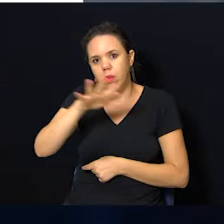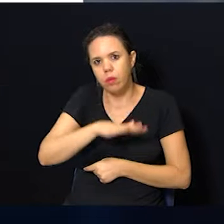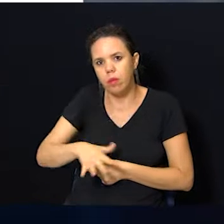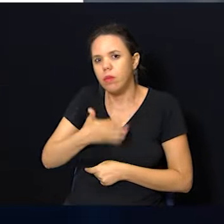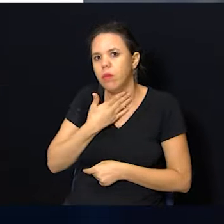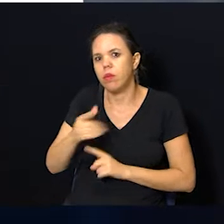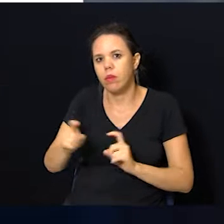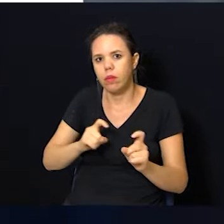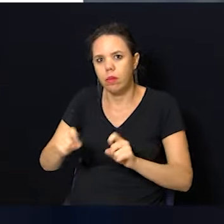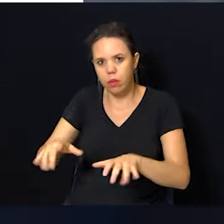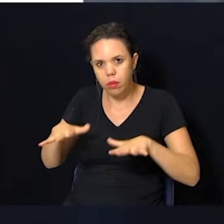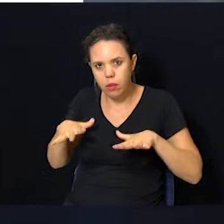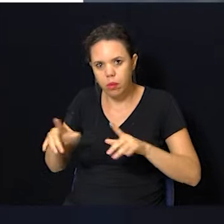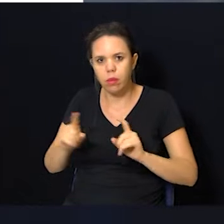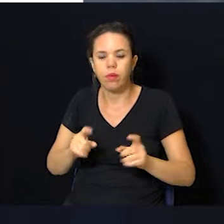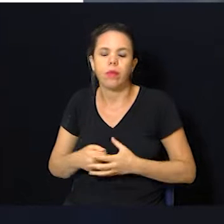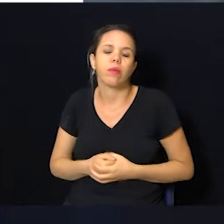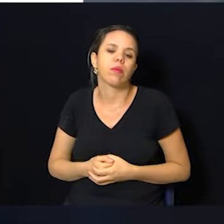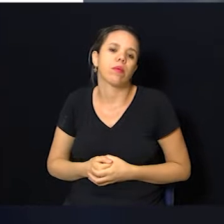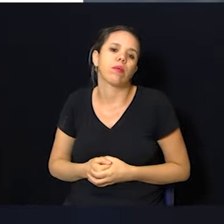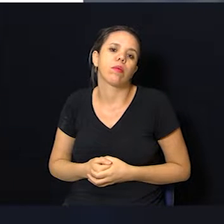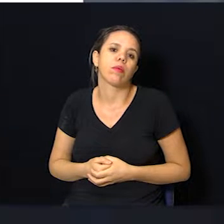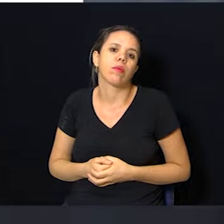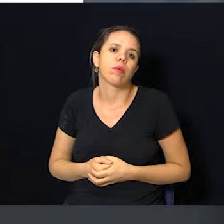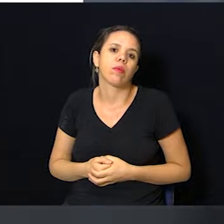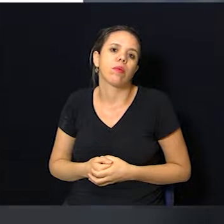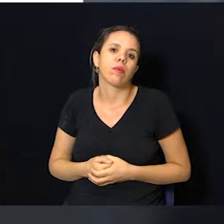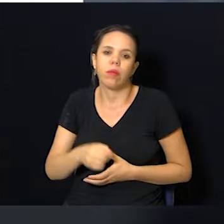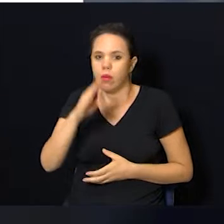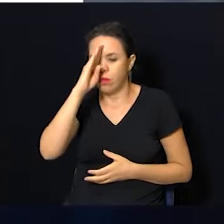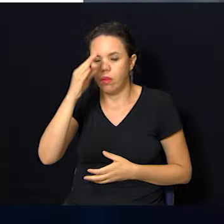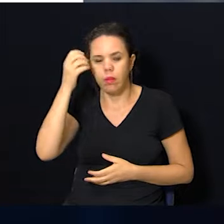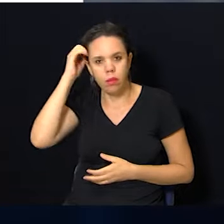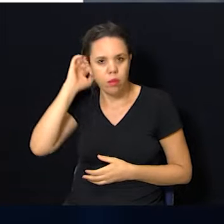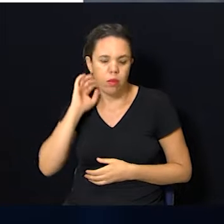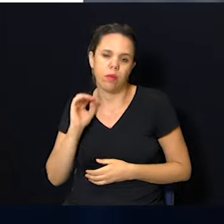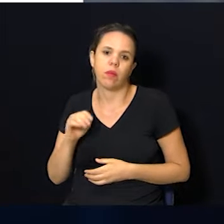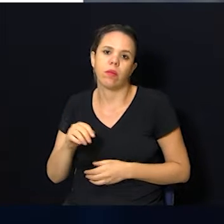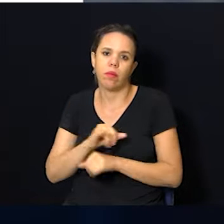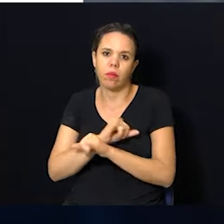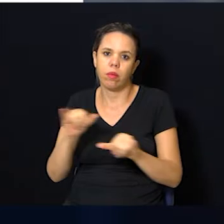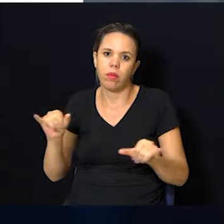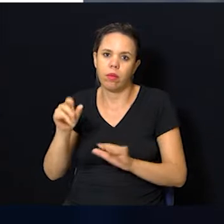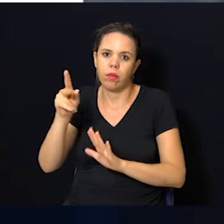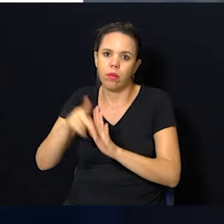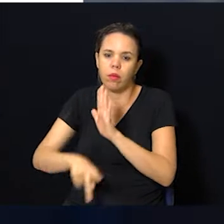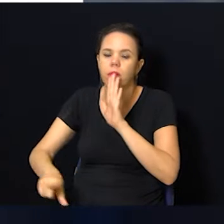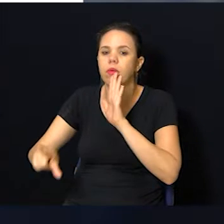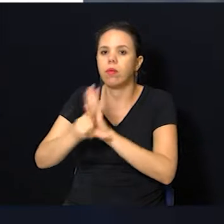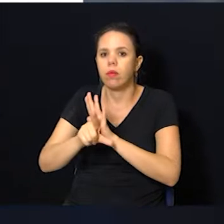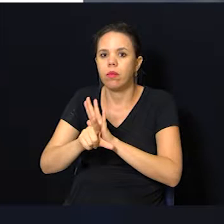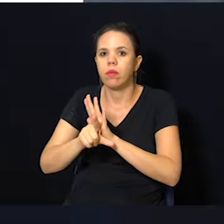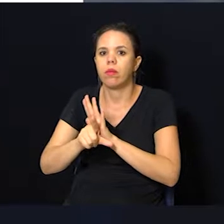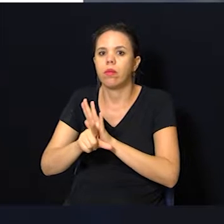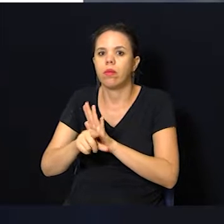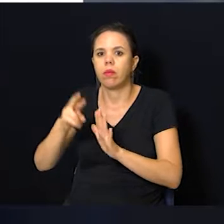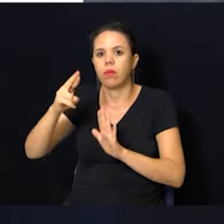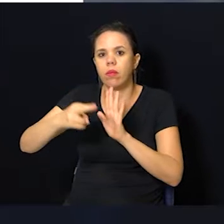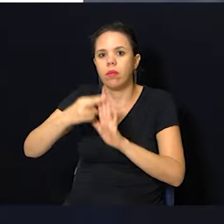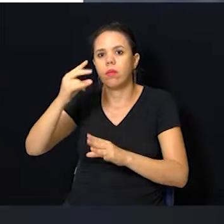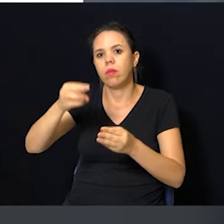discussões, audiências e reuniões. Também serão priorizadas matérias, como projetos de lei,